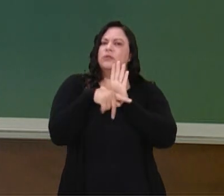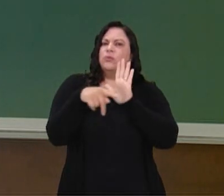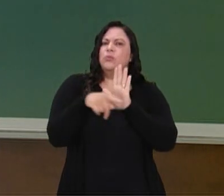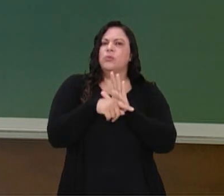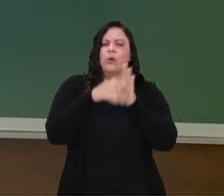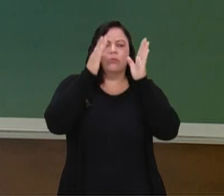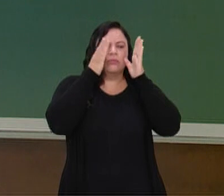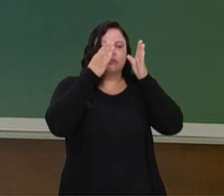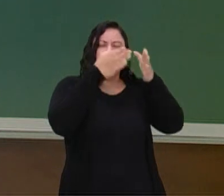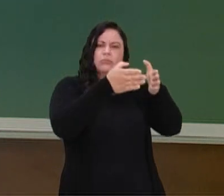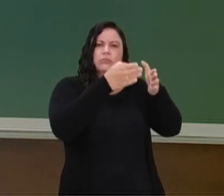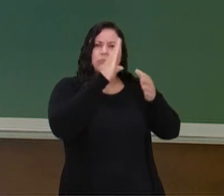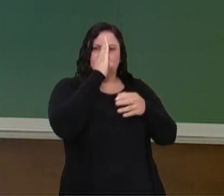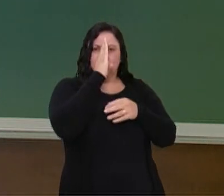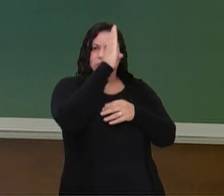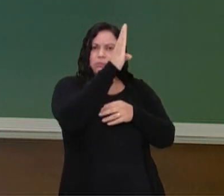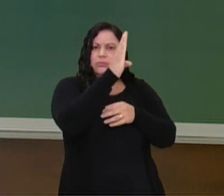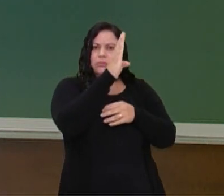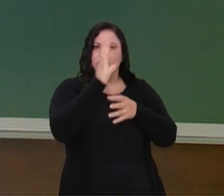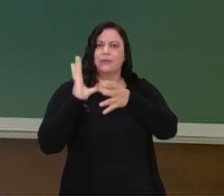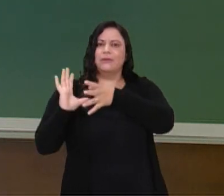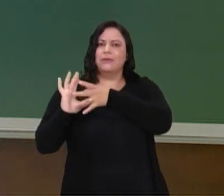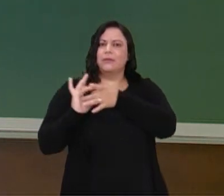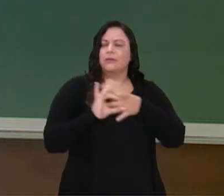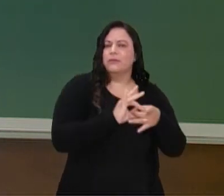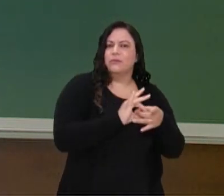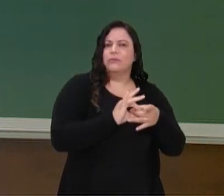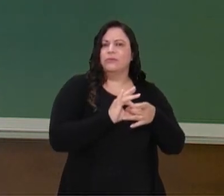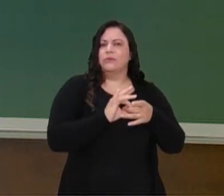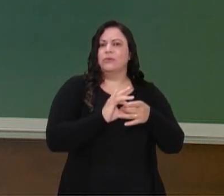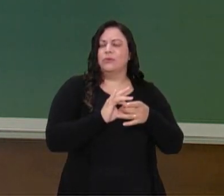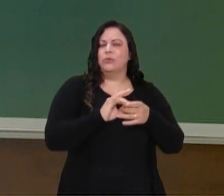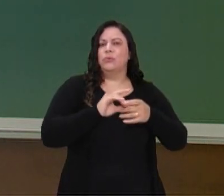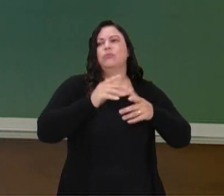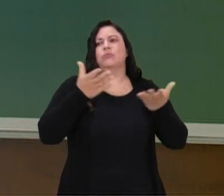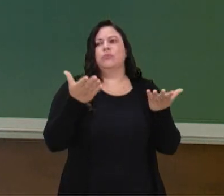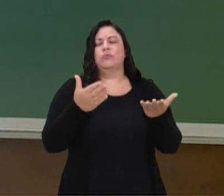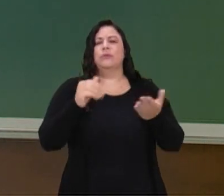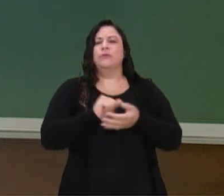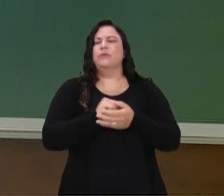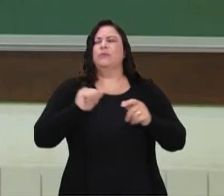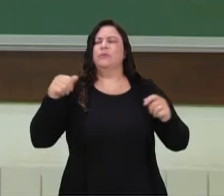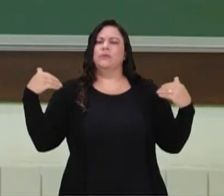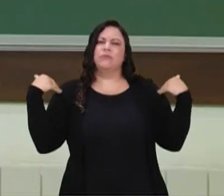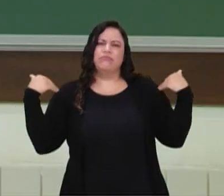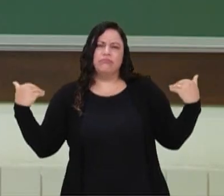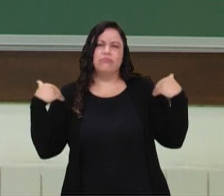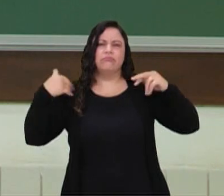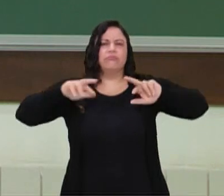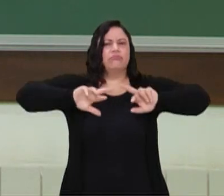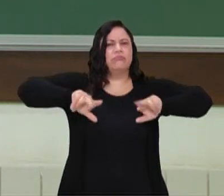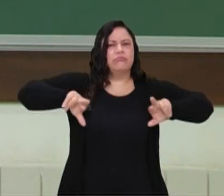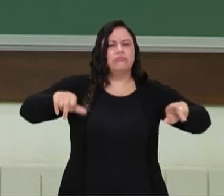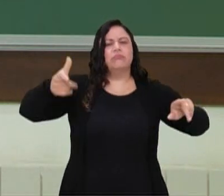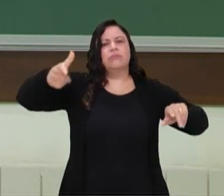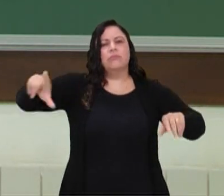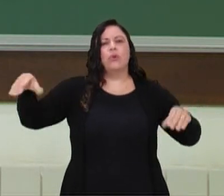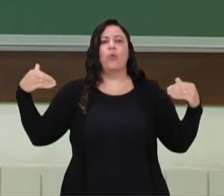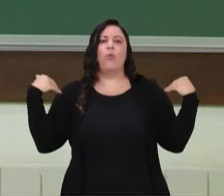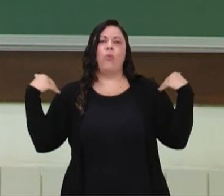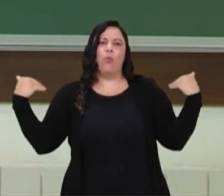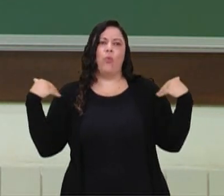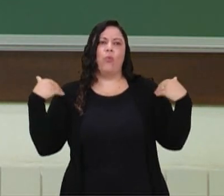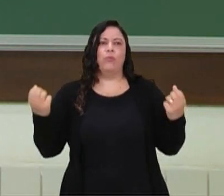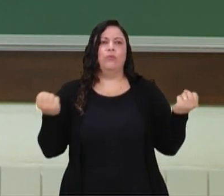especificidade. Ele une algumas atividades de outros esportes. Quais são eles? Então, ele